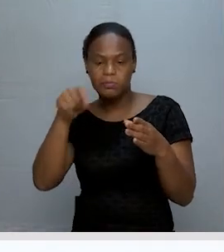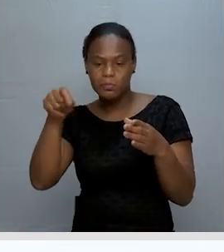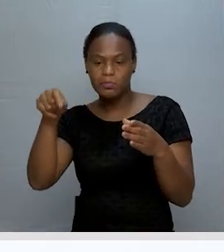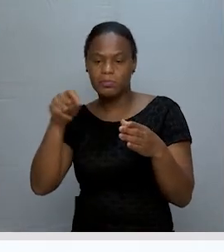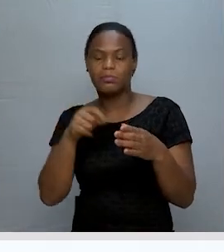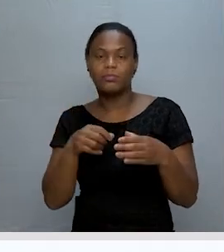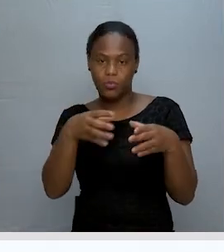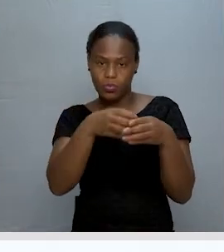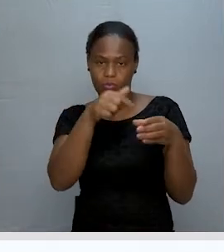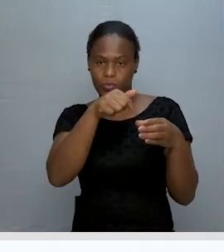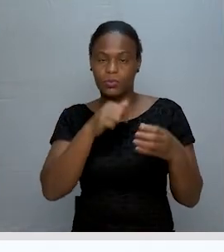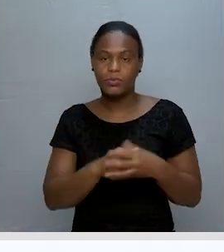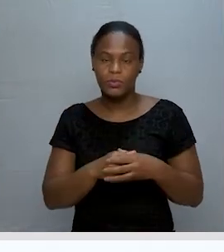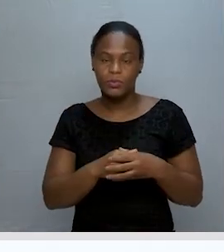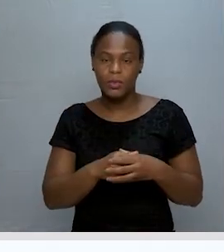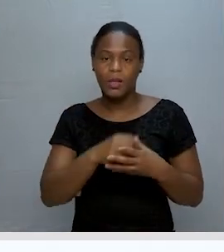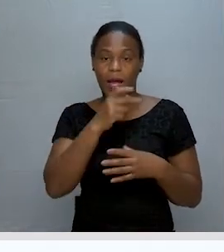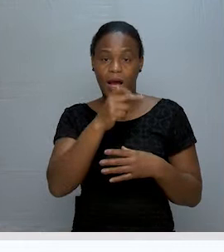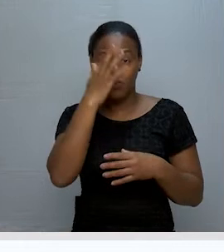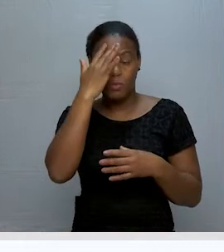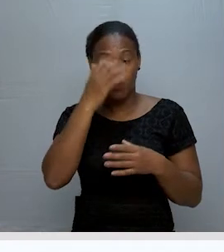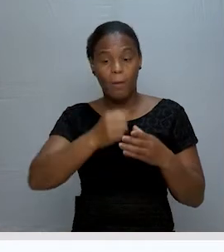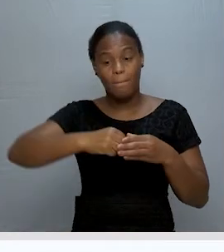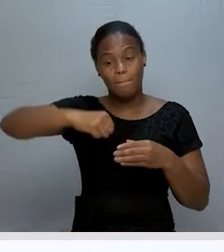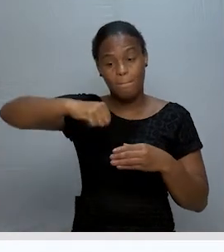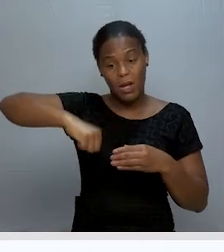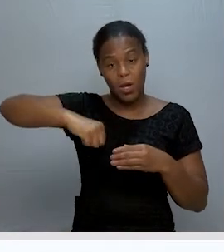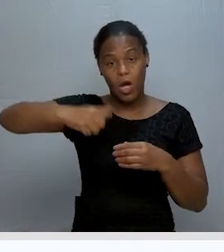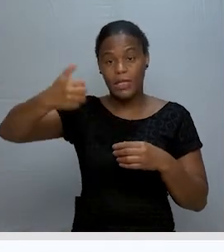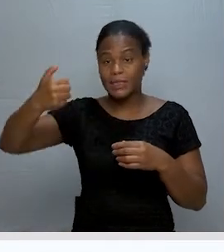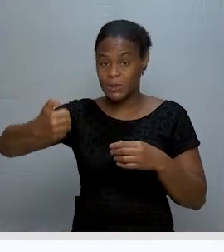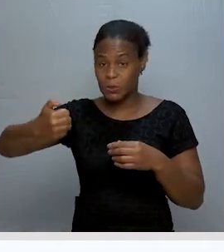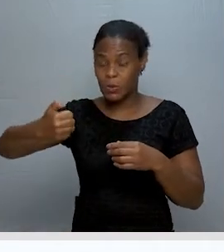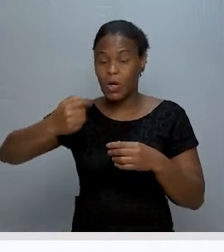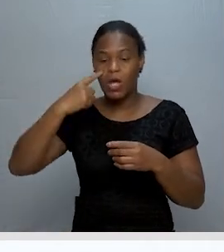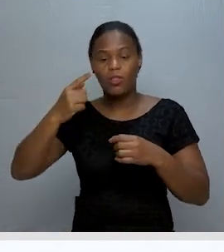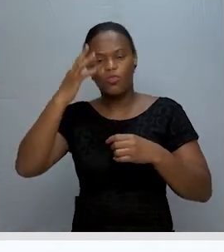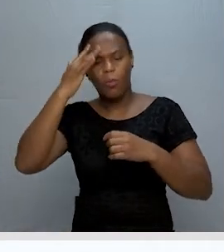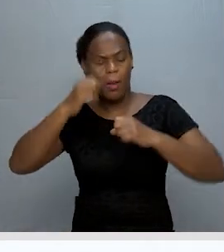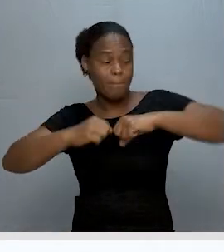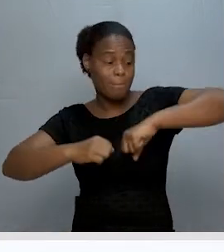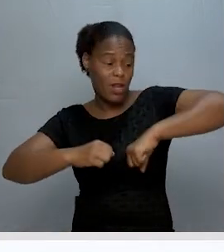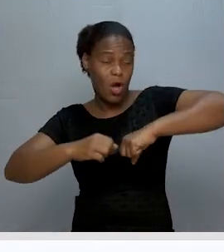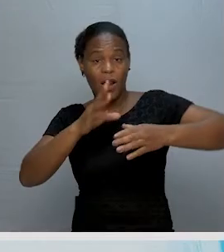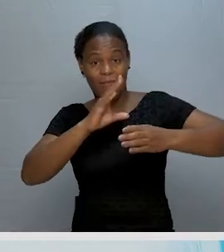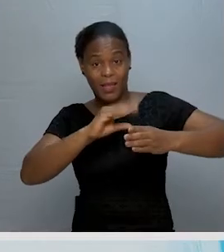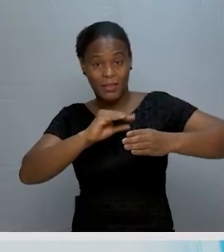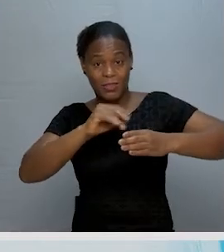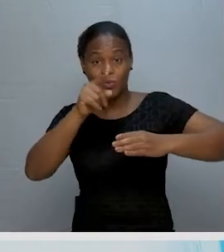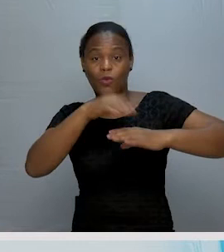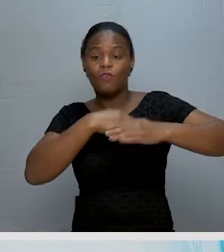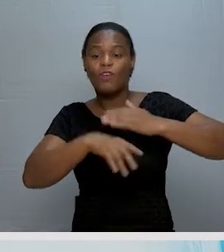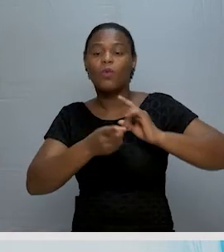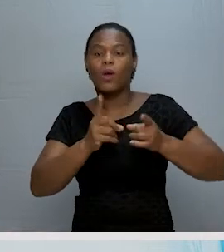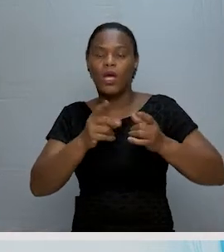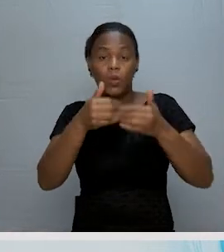linha A. Pelos números maiores que 5 e menores que 10. Aí vocês vão fazer o quê? Vocês